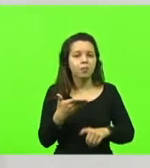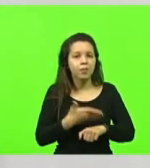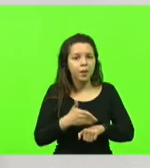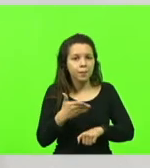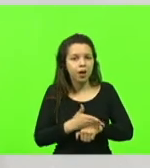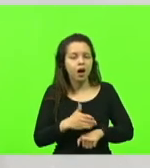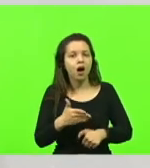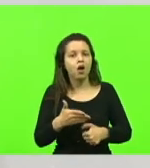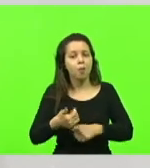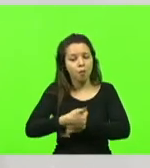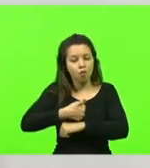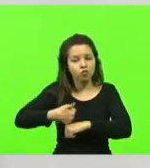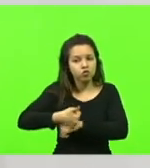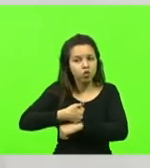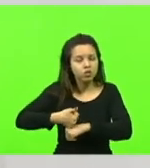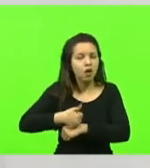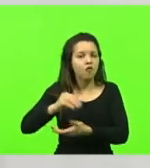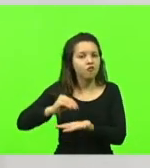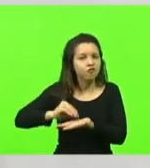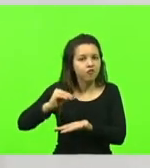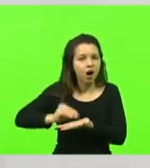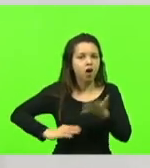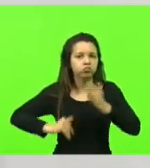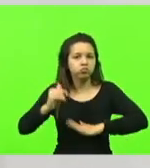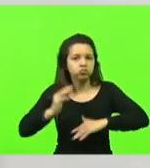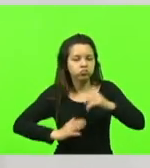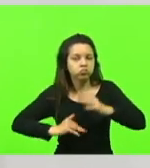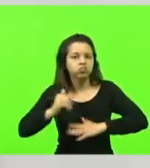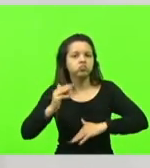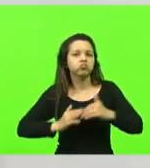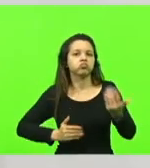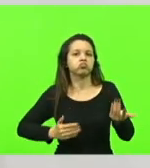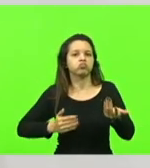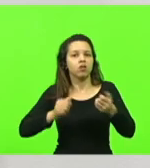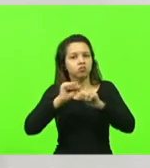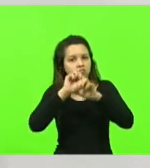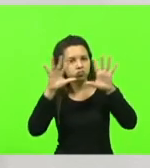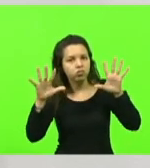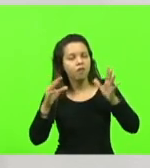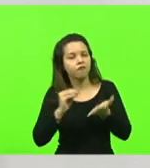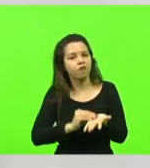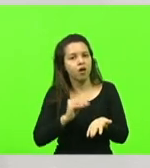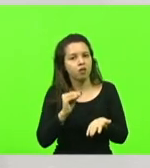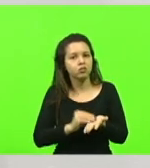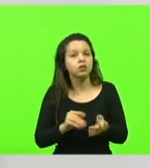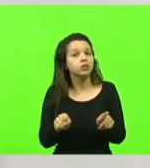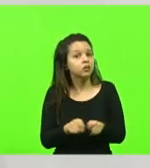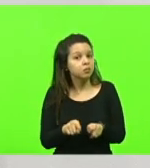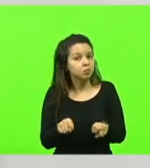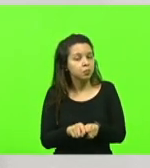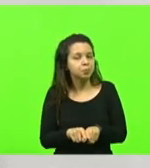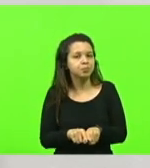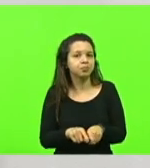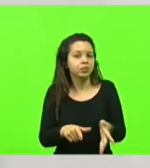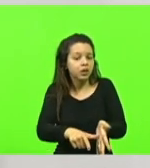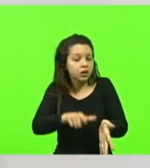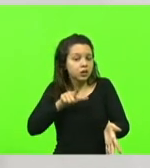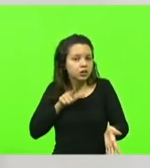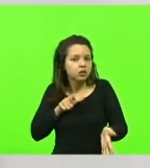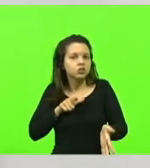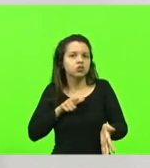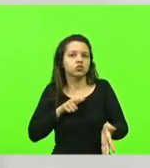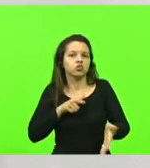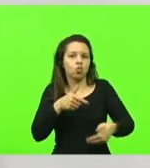profissionais, muitas vezes, esclarecimento, e também em razão de não ter sido feito um acompanhamento